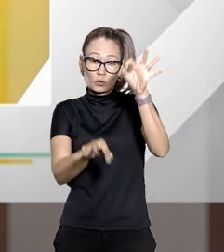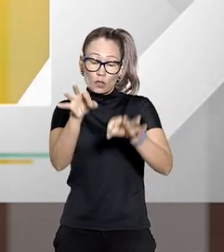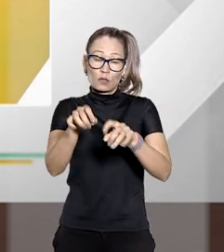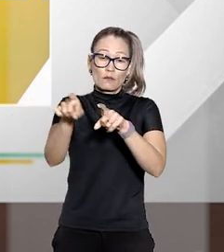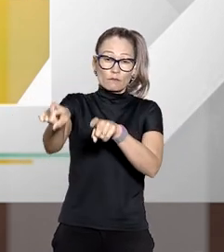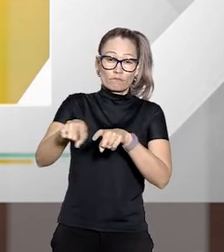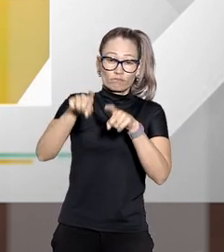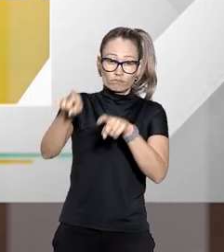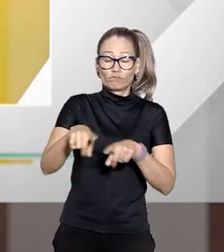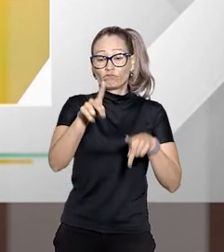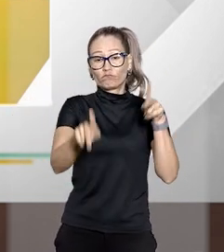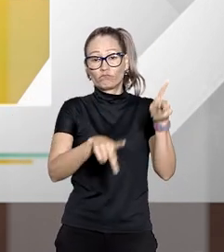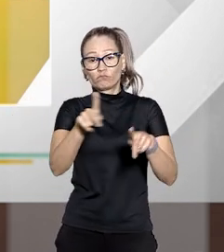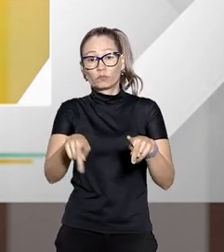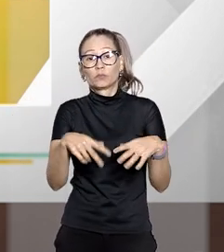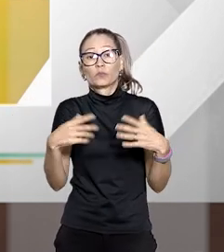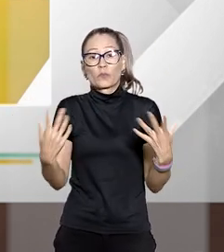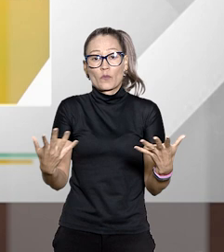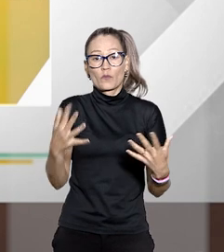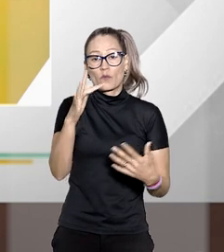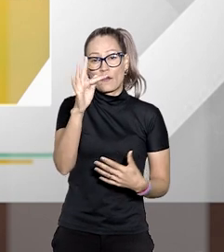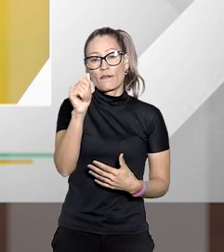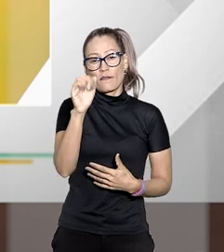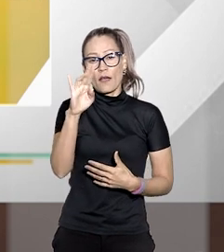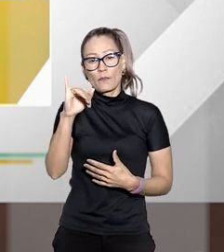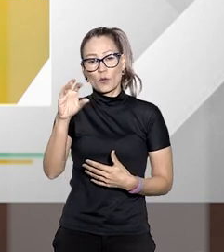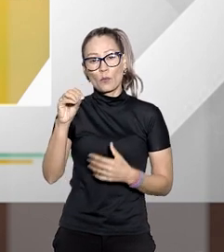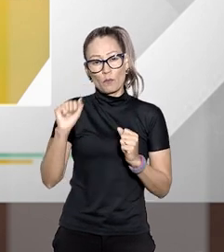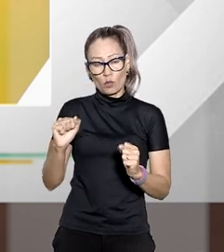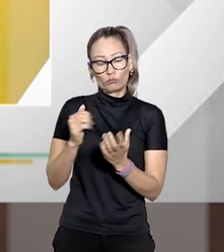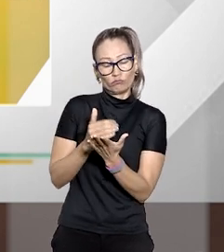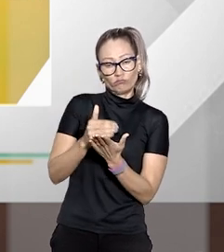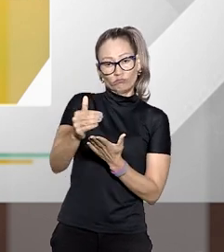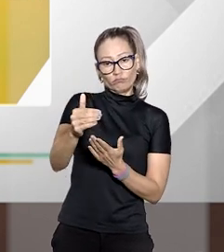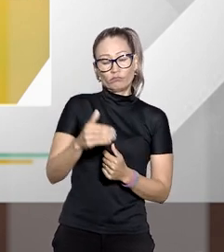pública doutor Fábio Porto por favor pode começar pelo senhor